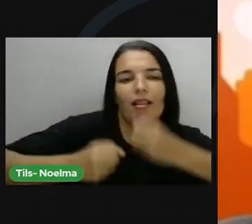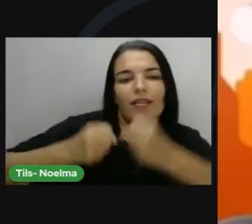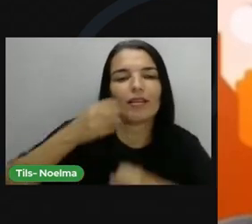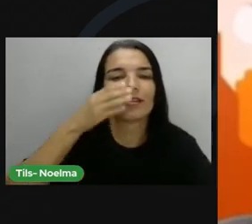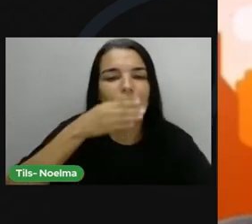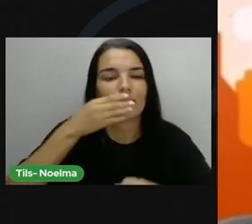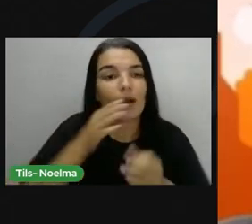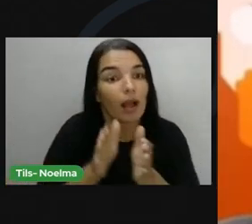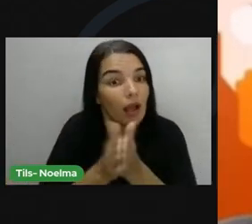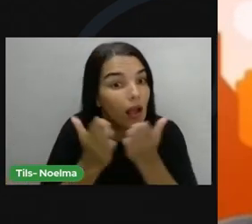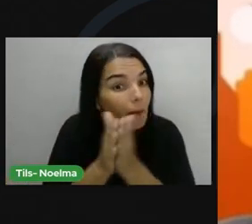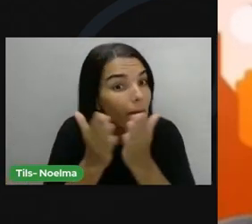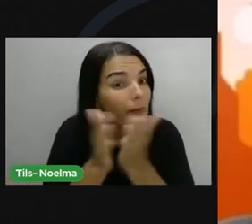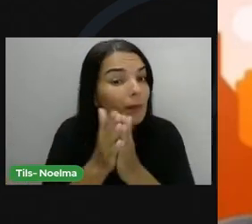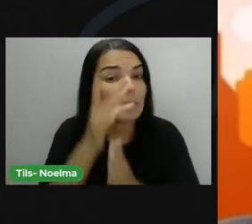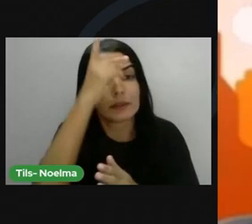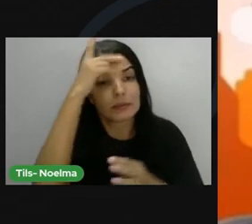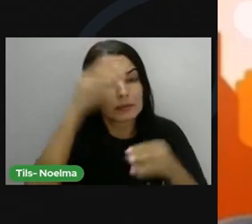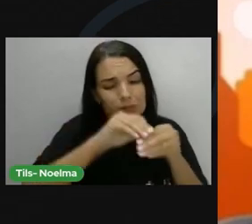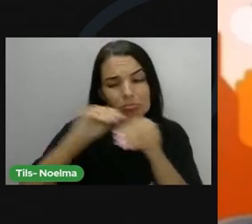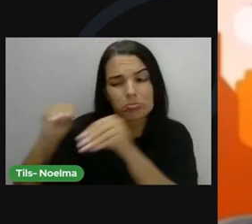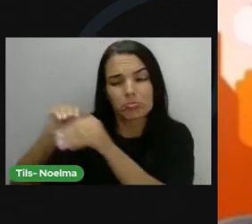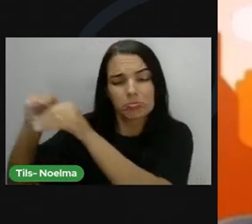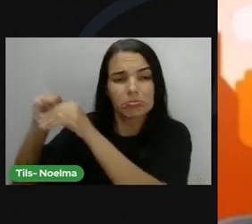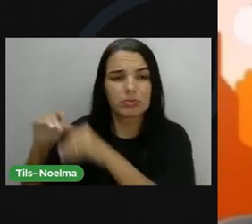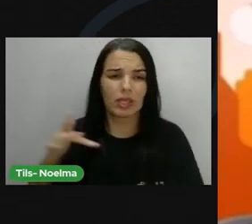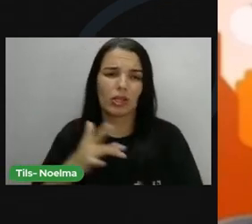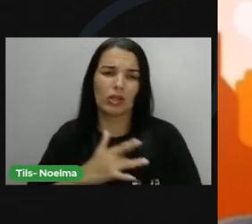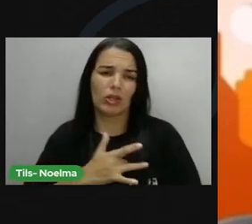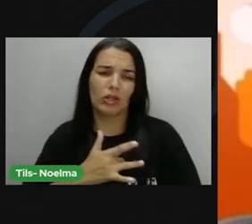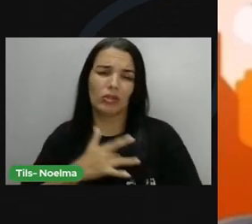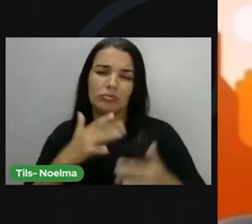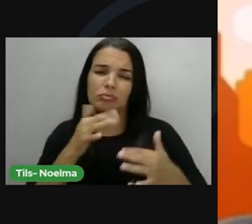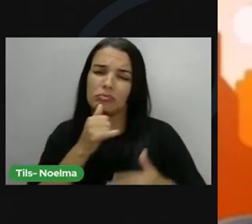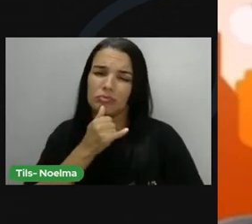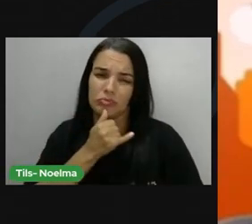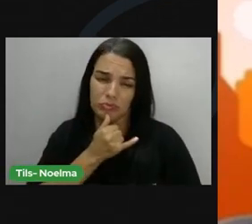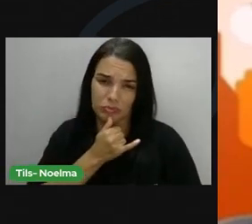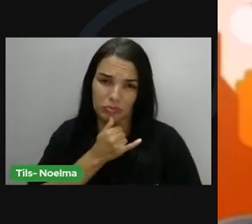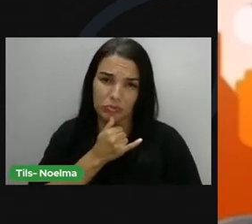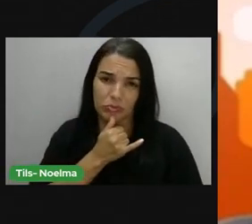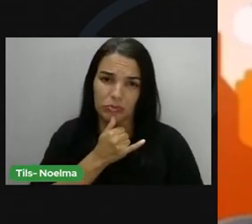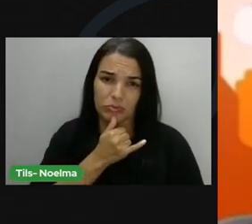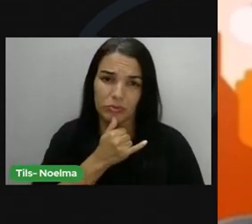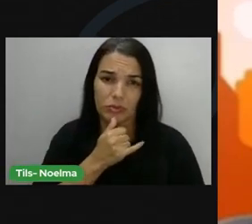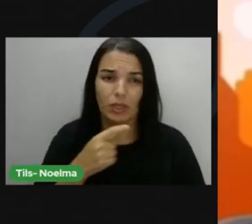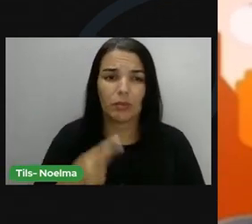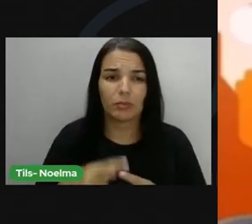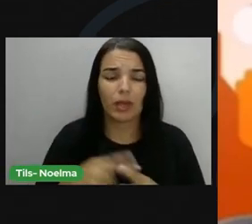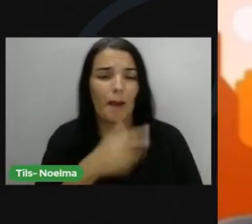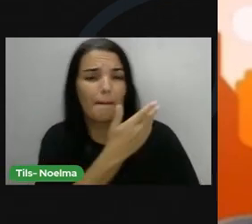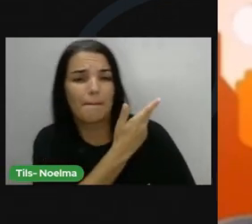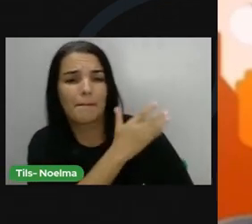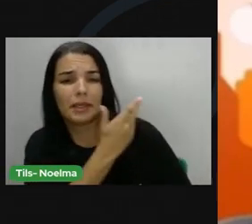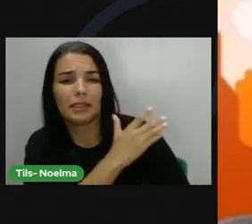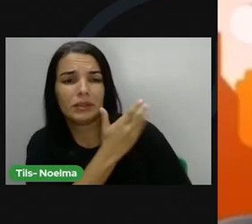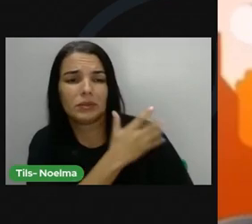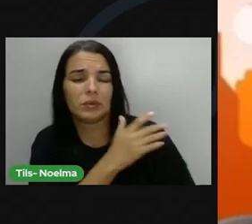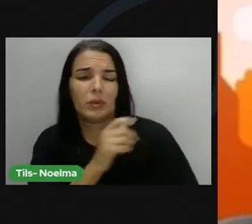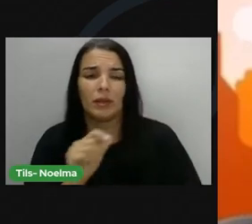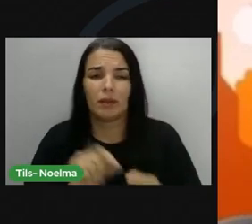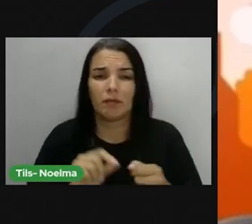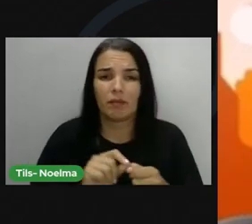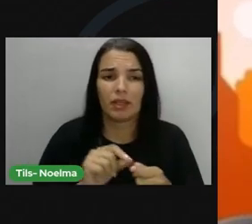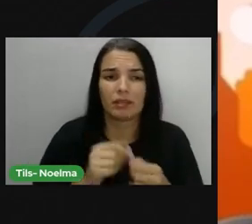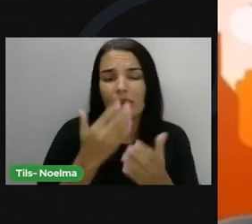pobreza e a indigência cortam o coração da gente, ações preconceituosas que